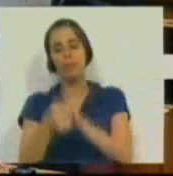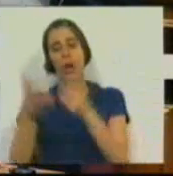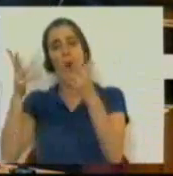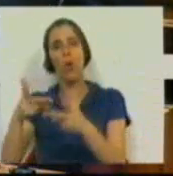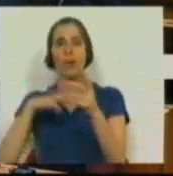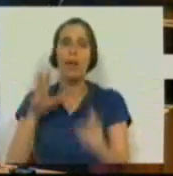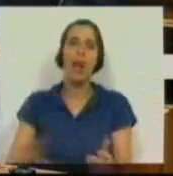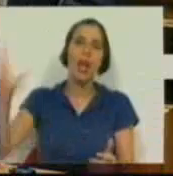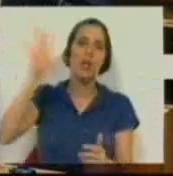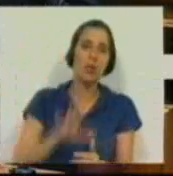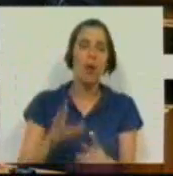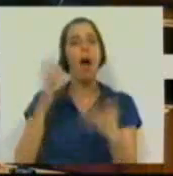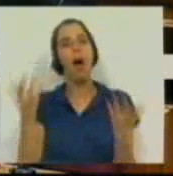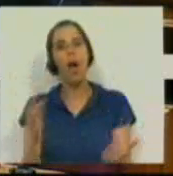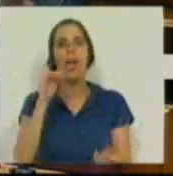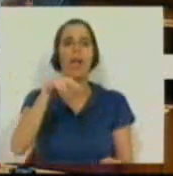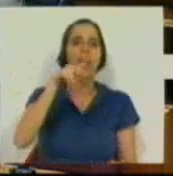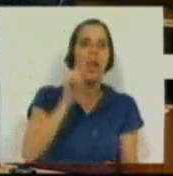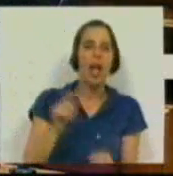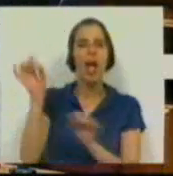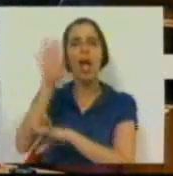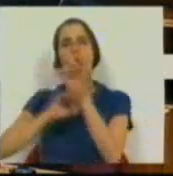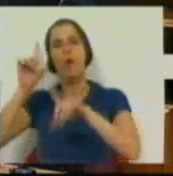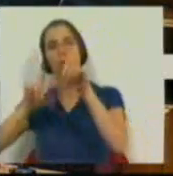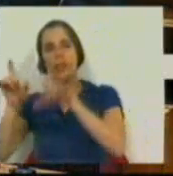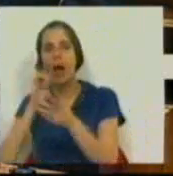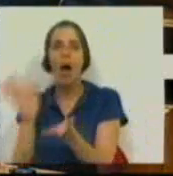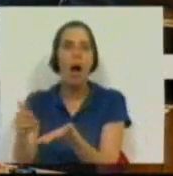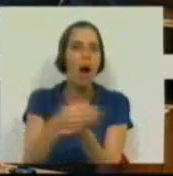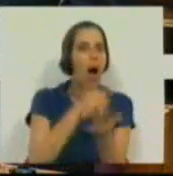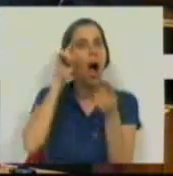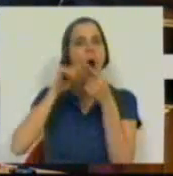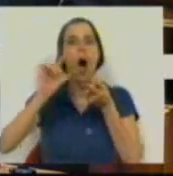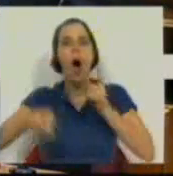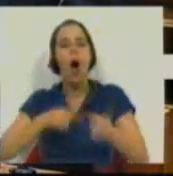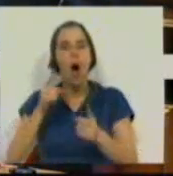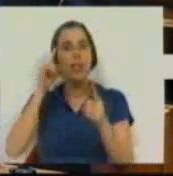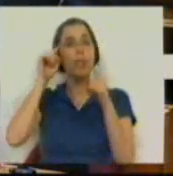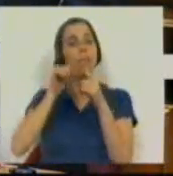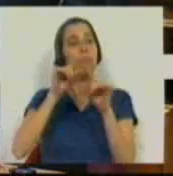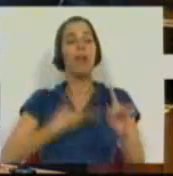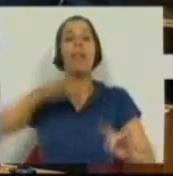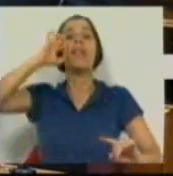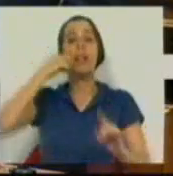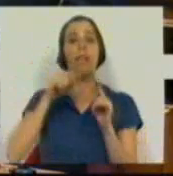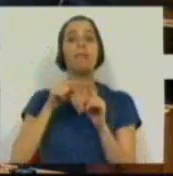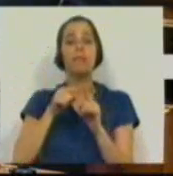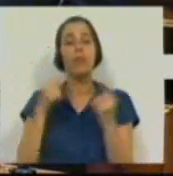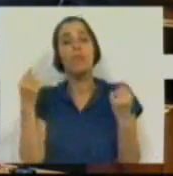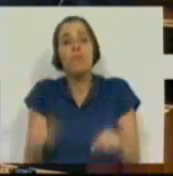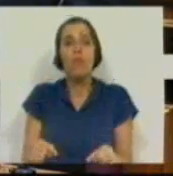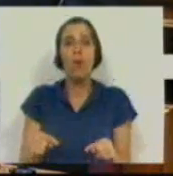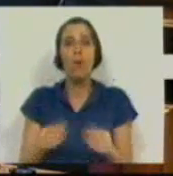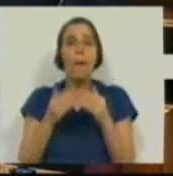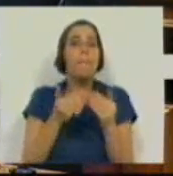Contabilidade Nacional e lá temos o INEE e o Eurostat a apurar a meta do déficit, que é uma meta do déficit, afinal